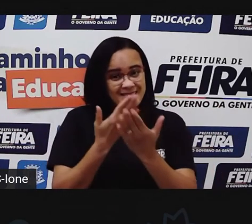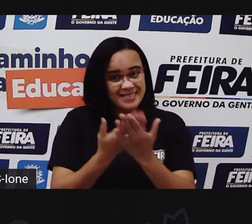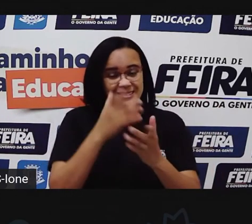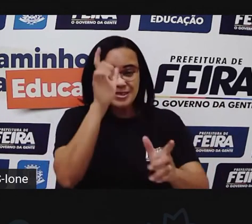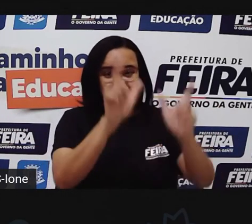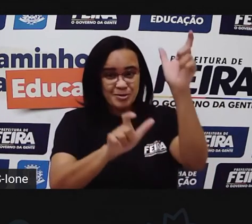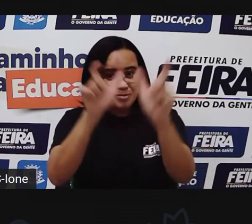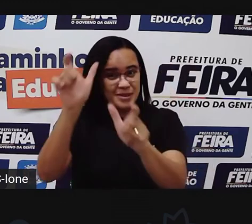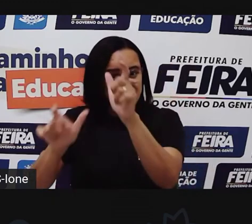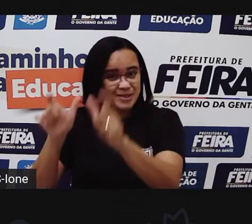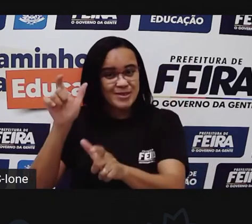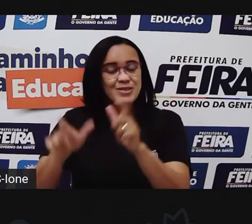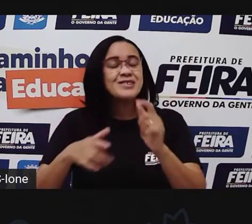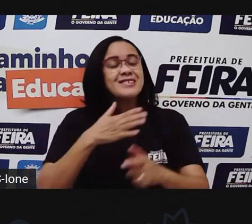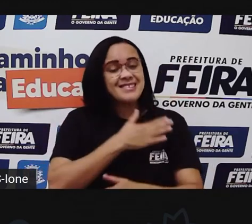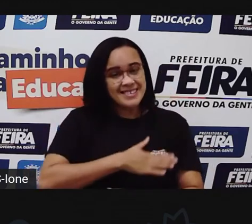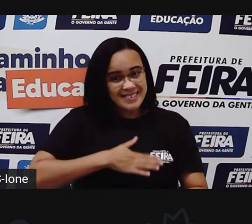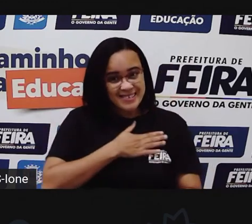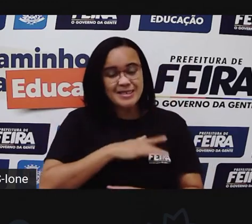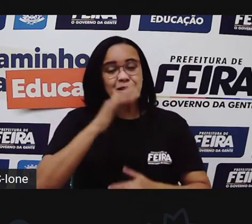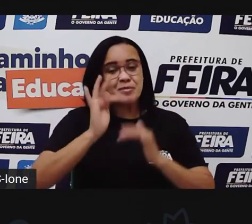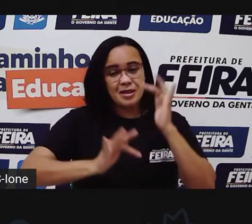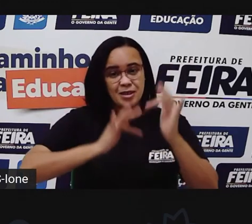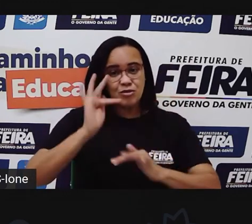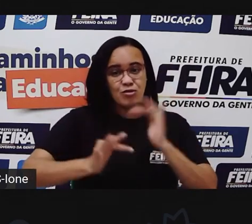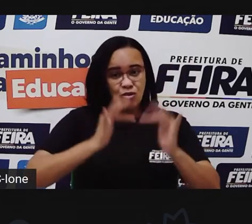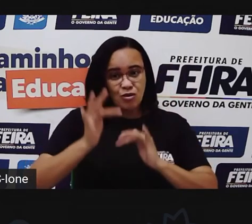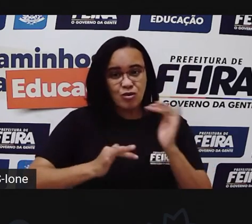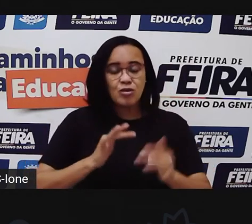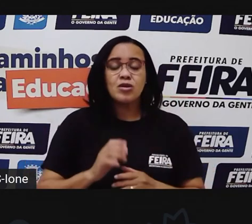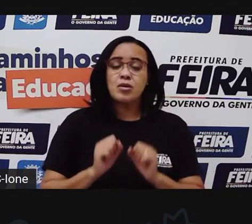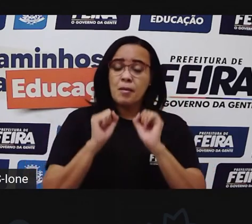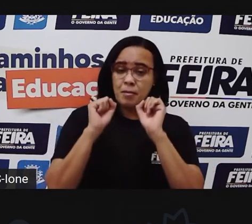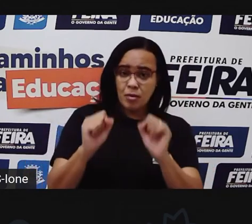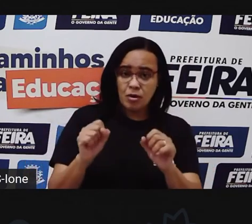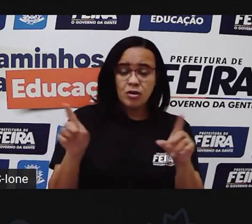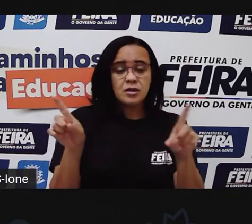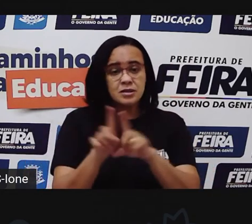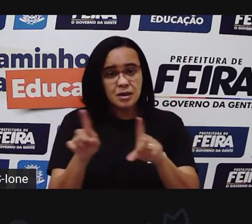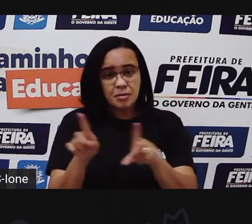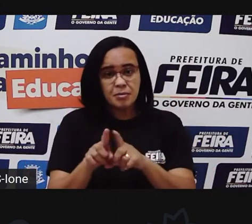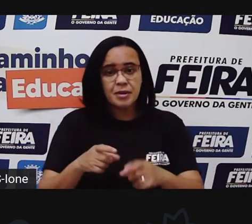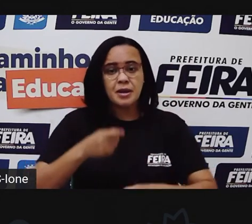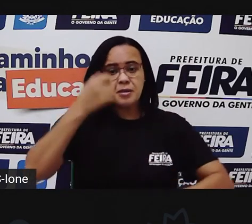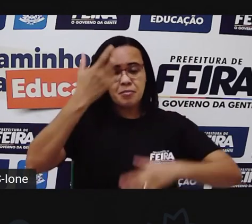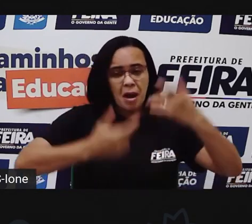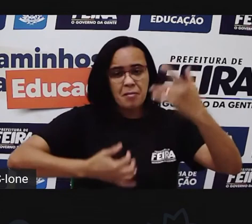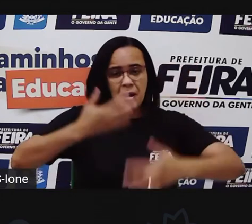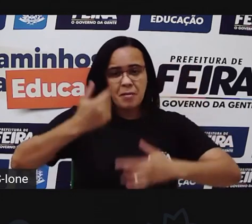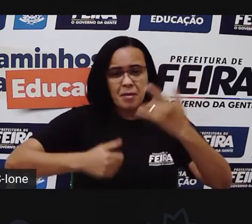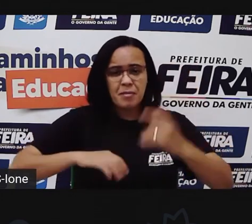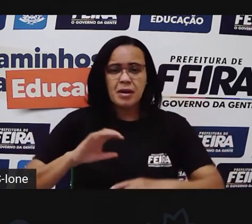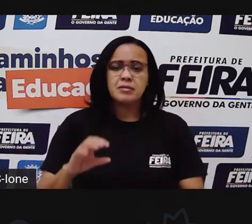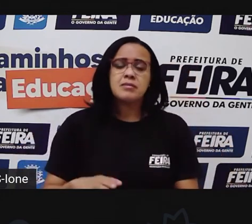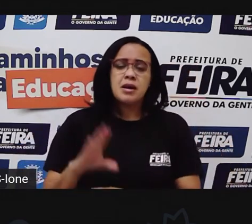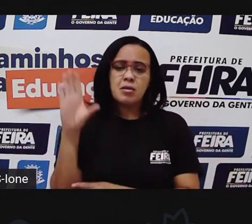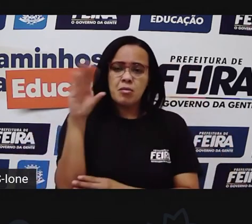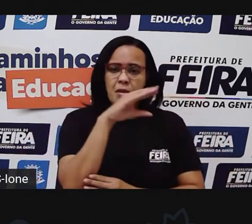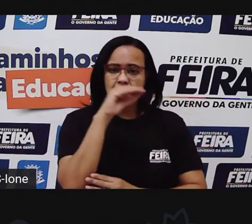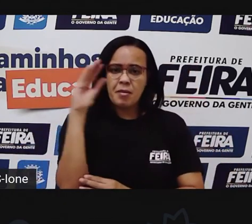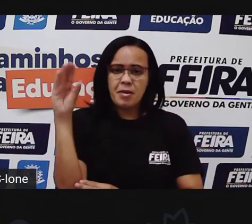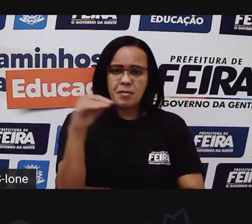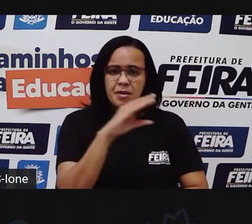vocês mais gostaram. Podem fazer também aquelas contações usando fantoches, né? Podem fazer mais